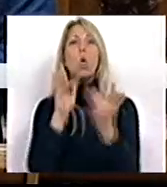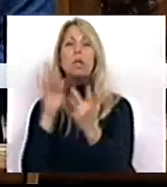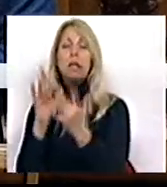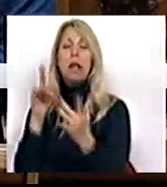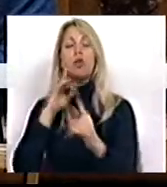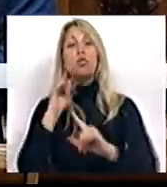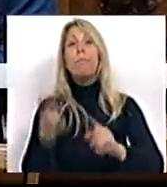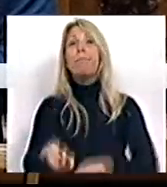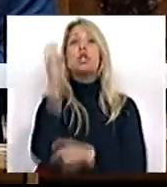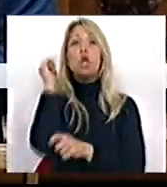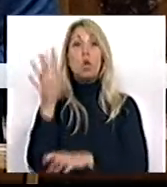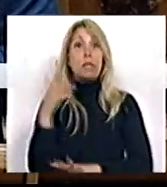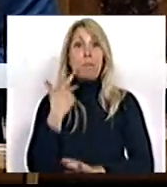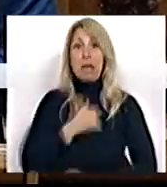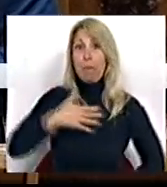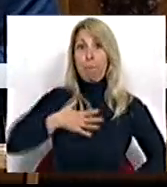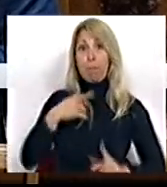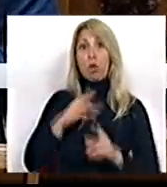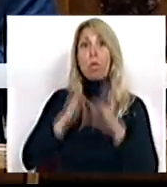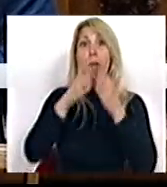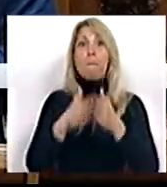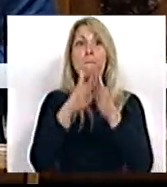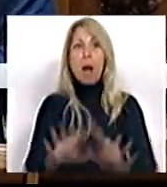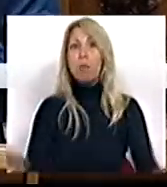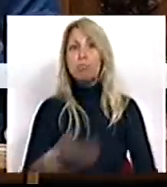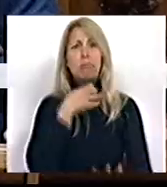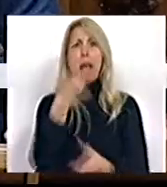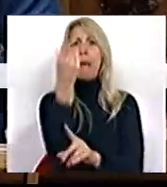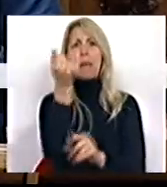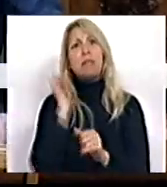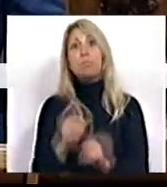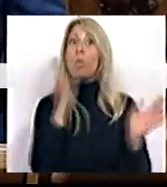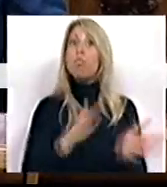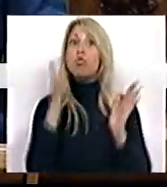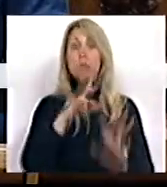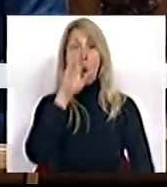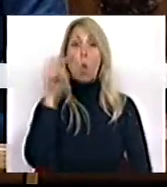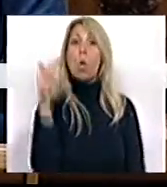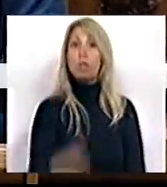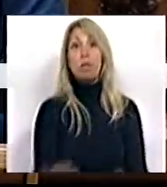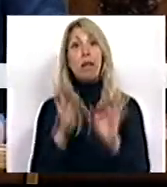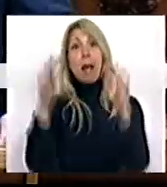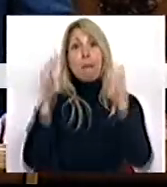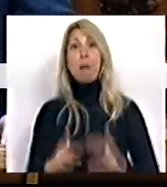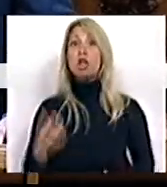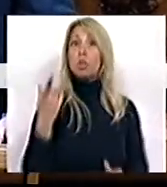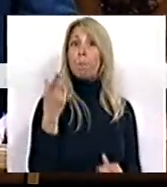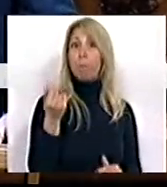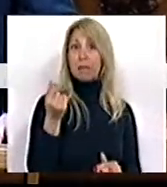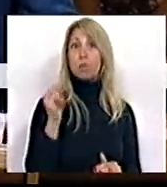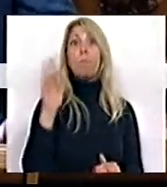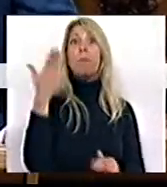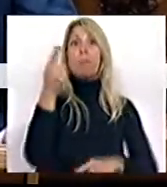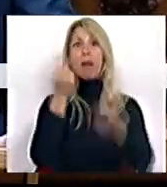armadores, com o rendimento da sua atividade asfixiado pelo preço dos fatores de produção, como os combustíveis e pelos baixos preços na primeira